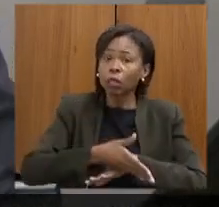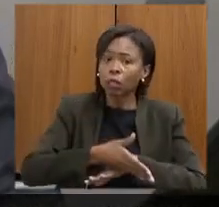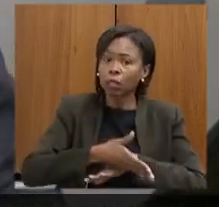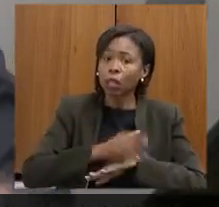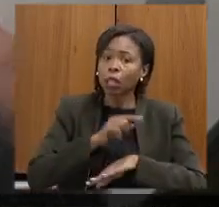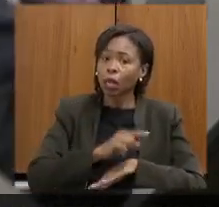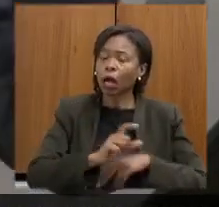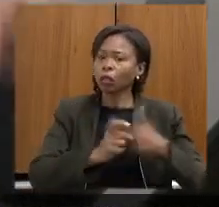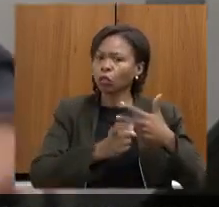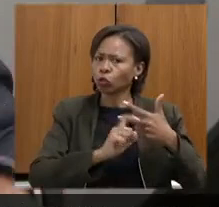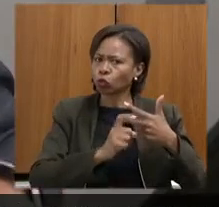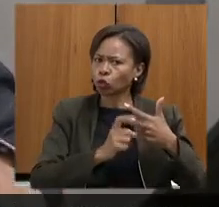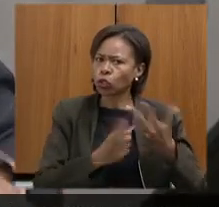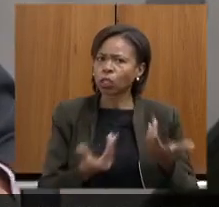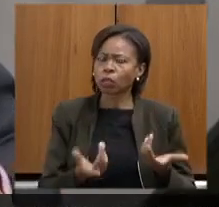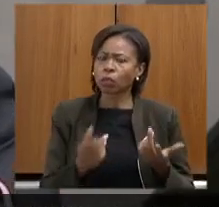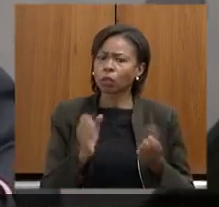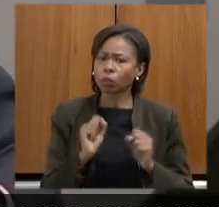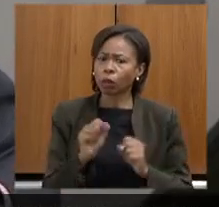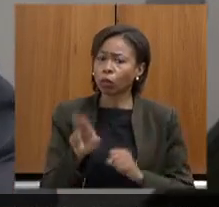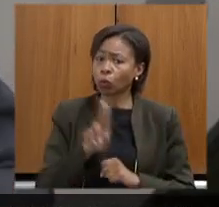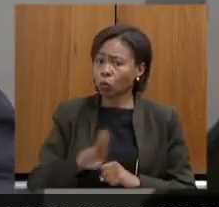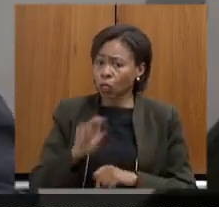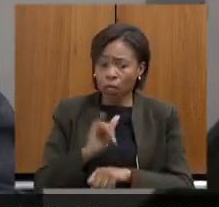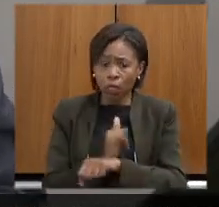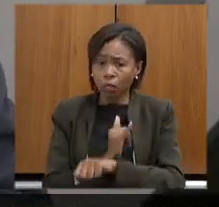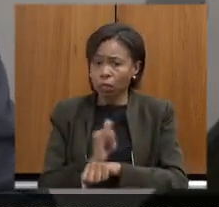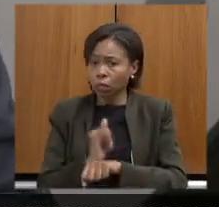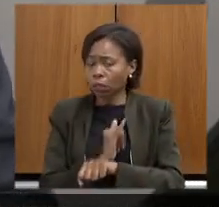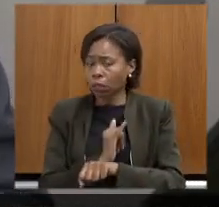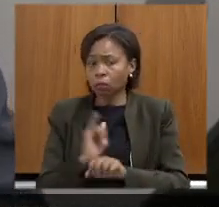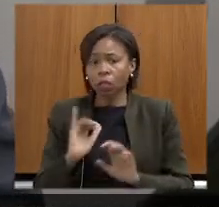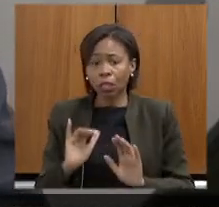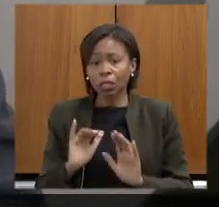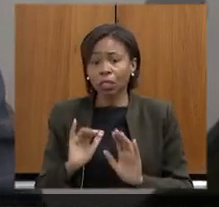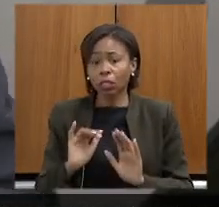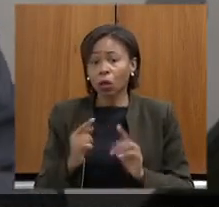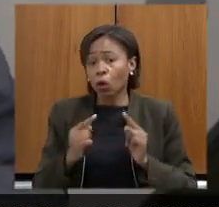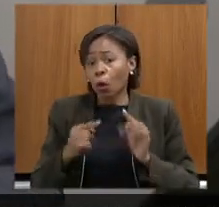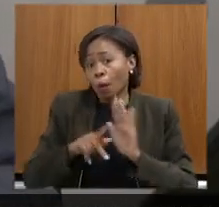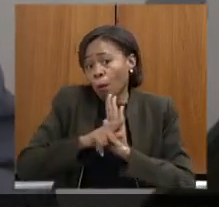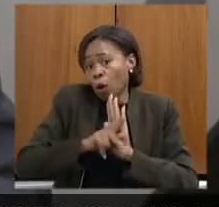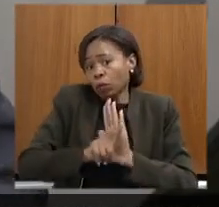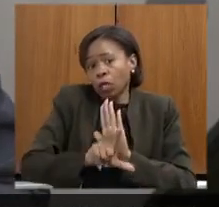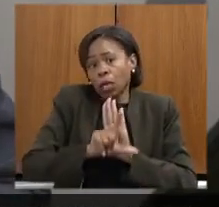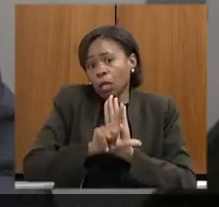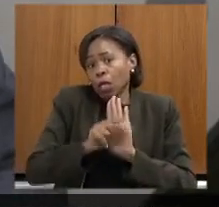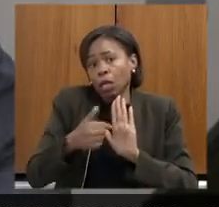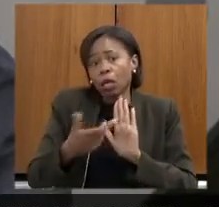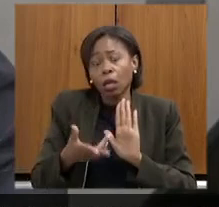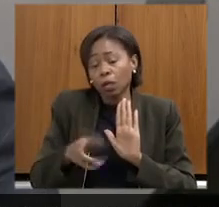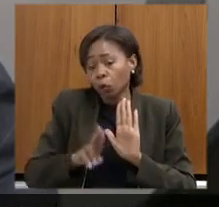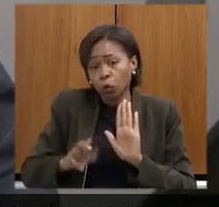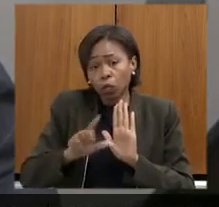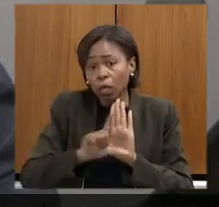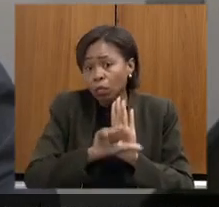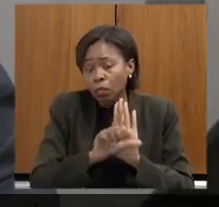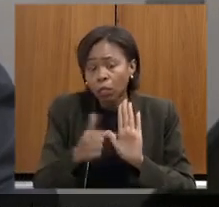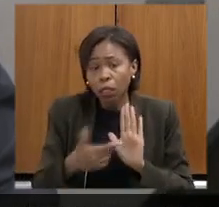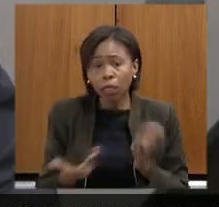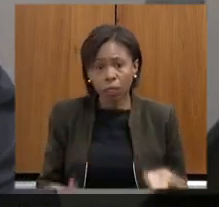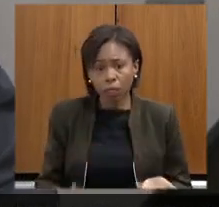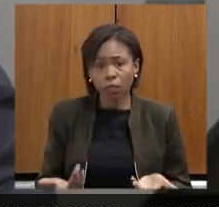executivo para que nós possamos usar os instrumentos legais do nosso poder legislativo para que nós possamos